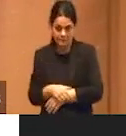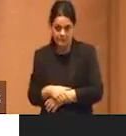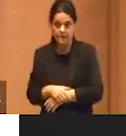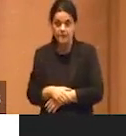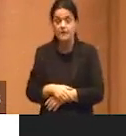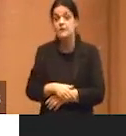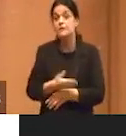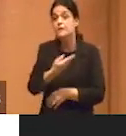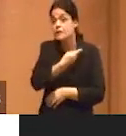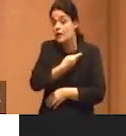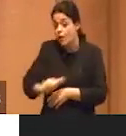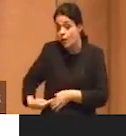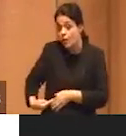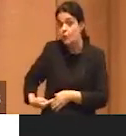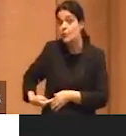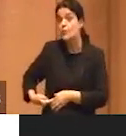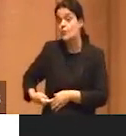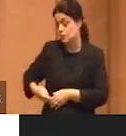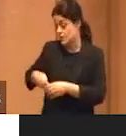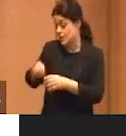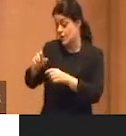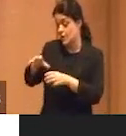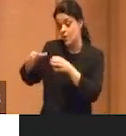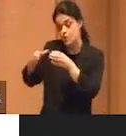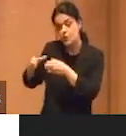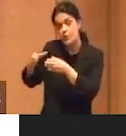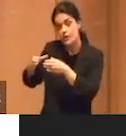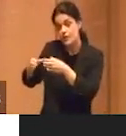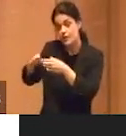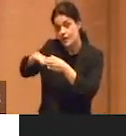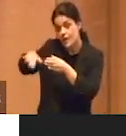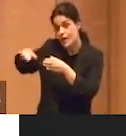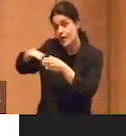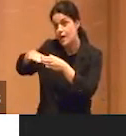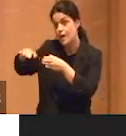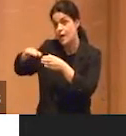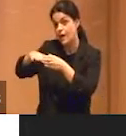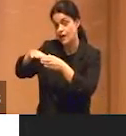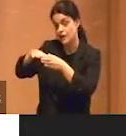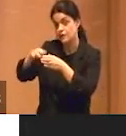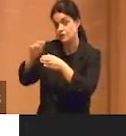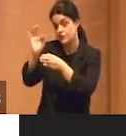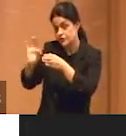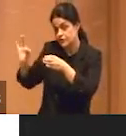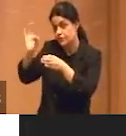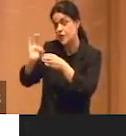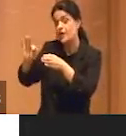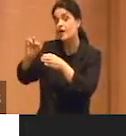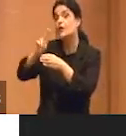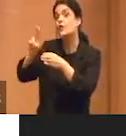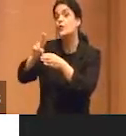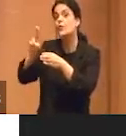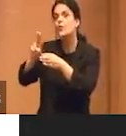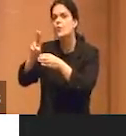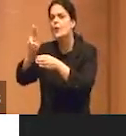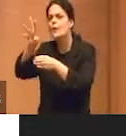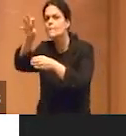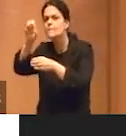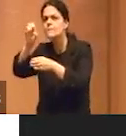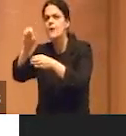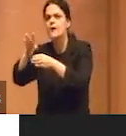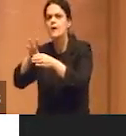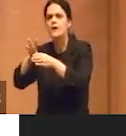numa rede federada, localizando os dados em todas as universidades, e, claro, que na